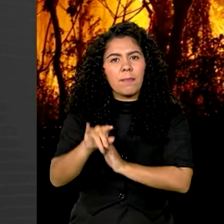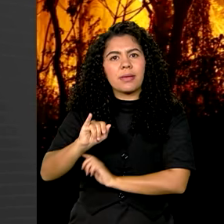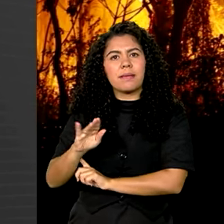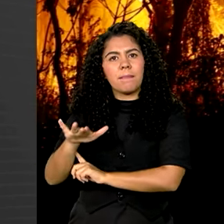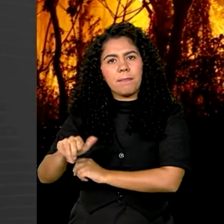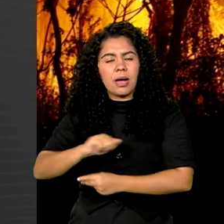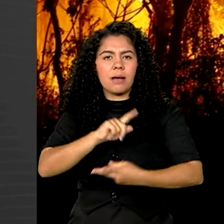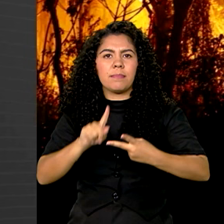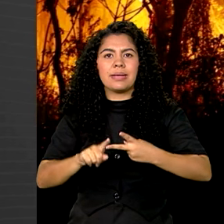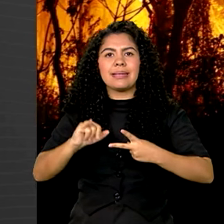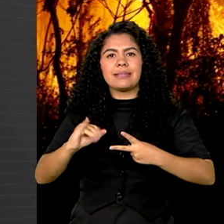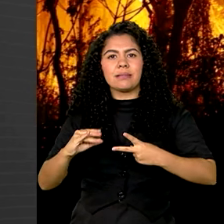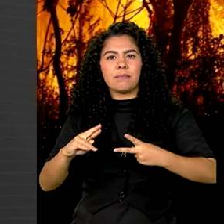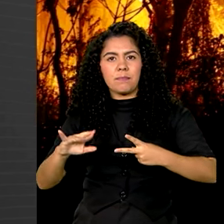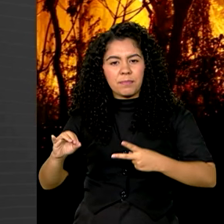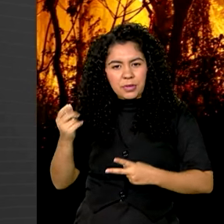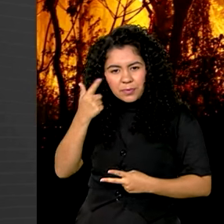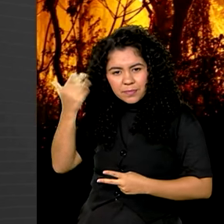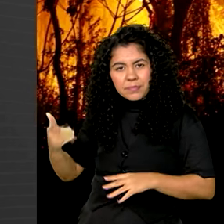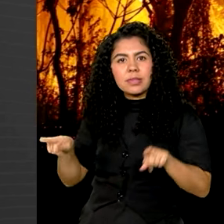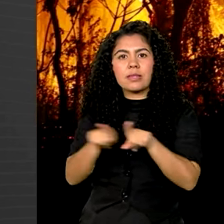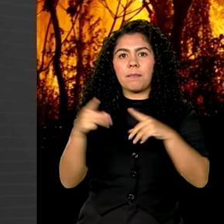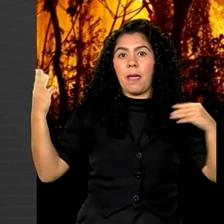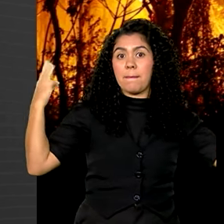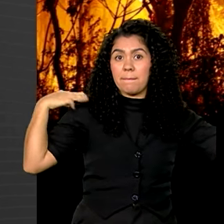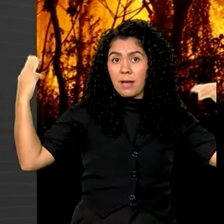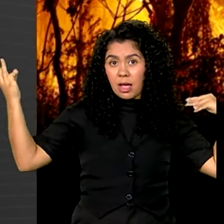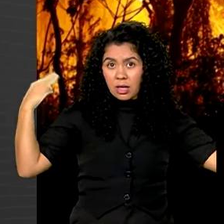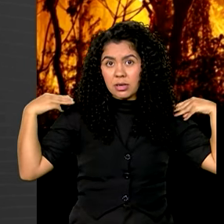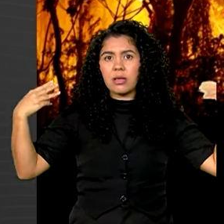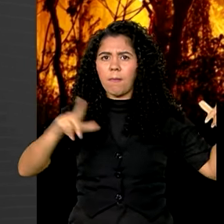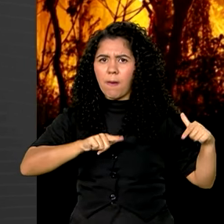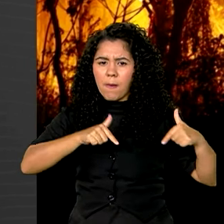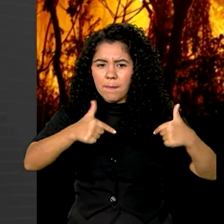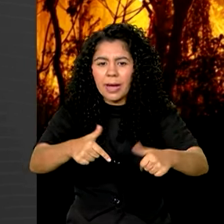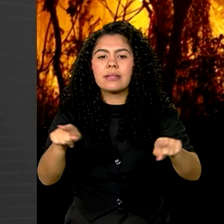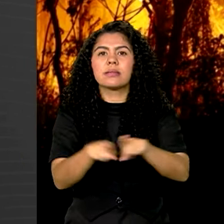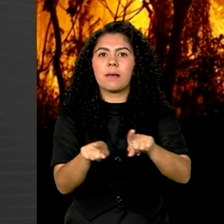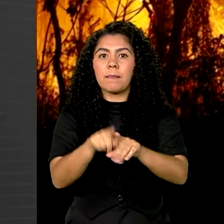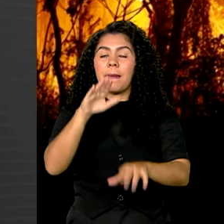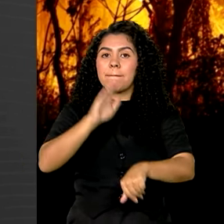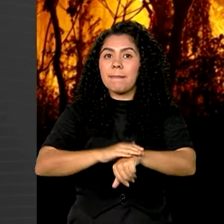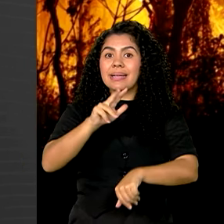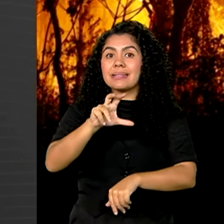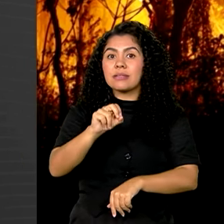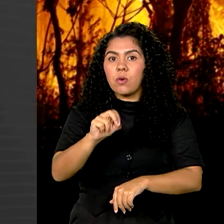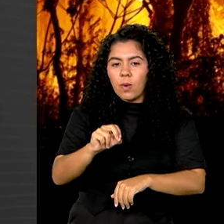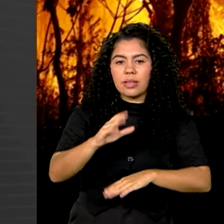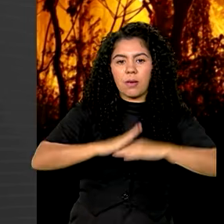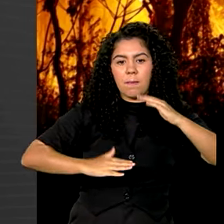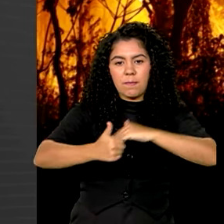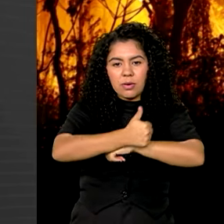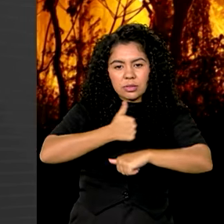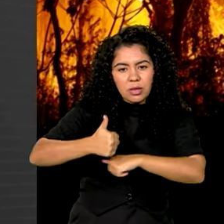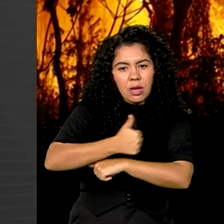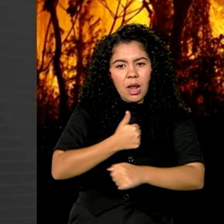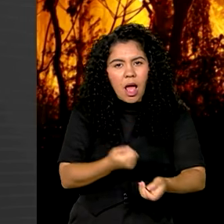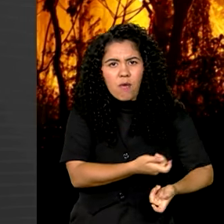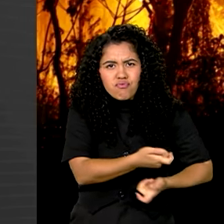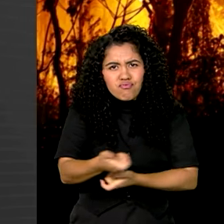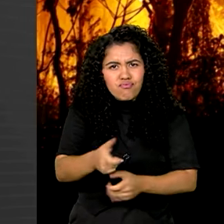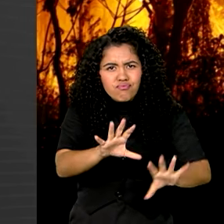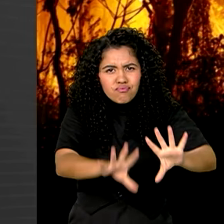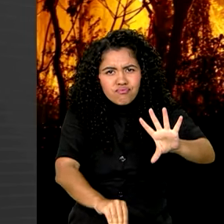e da Marinha, atuam no Pantanal. Outros 50 brigadistas do Ibama e 60 agentes da Força